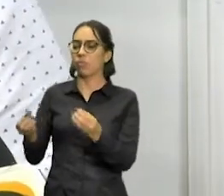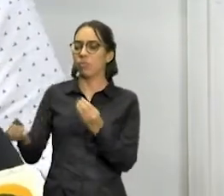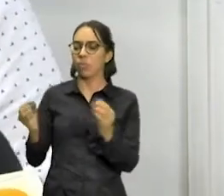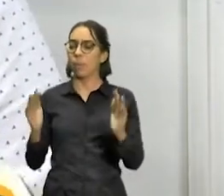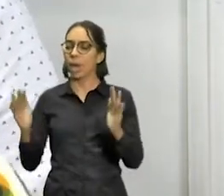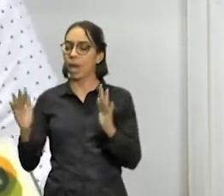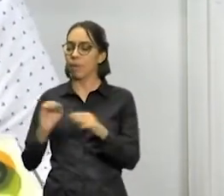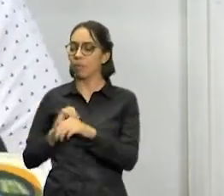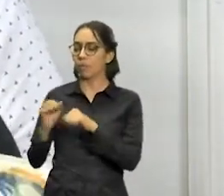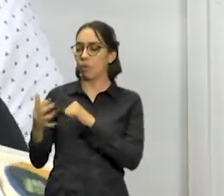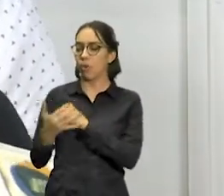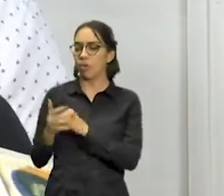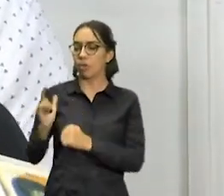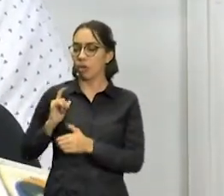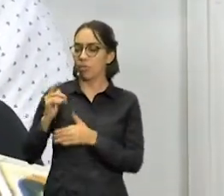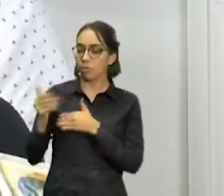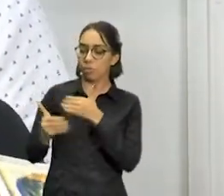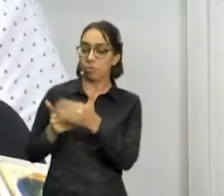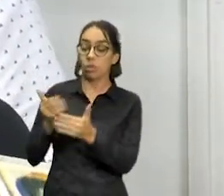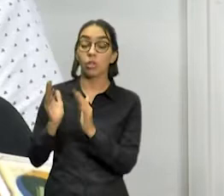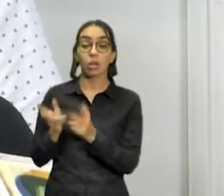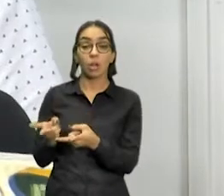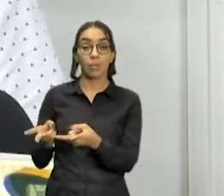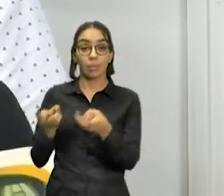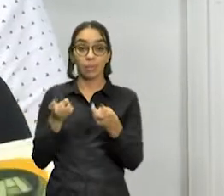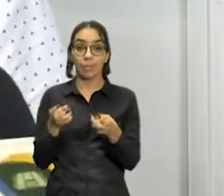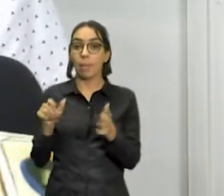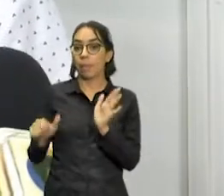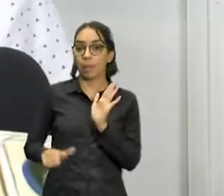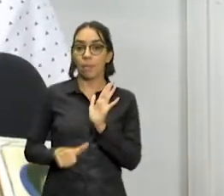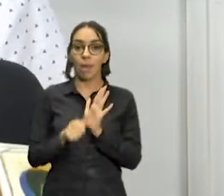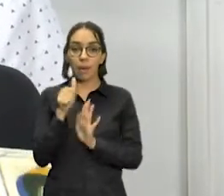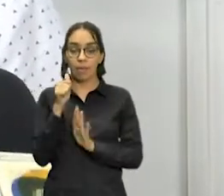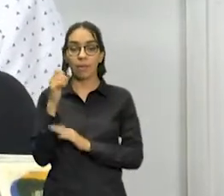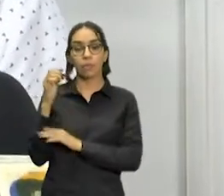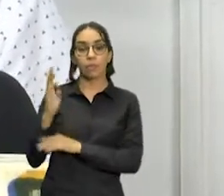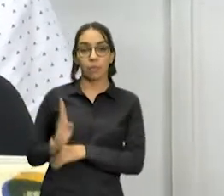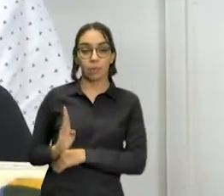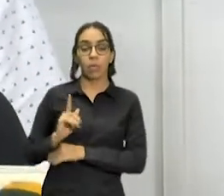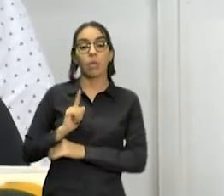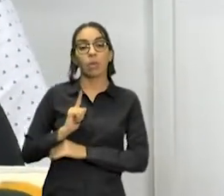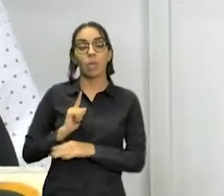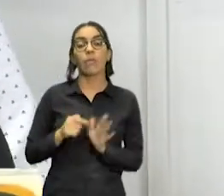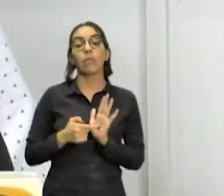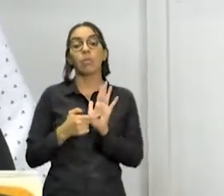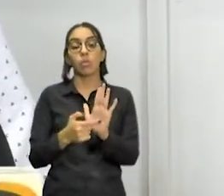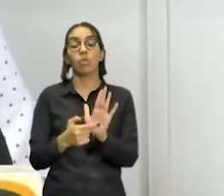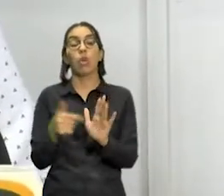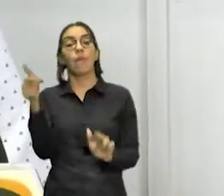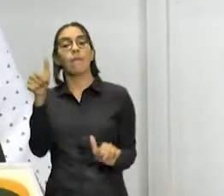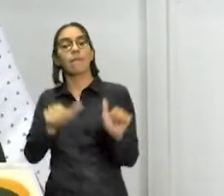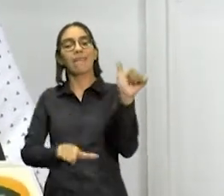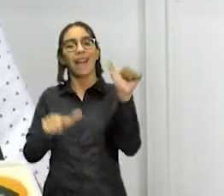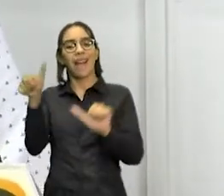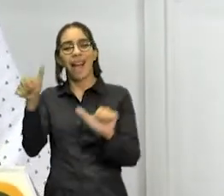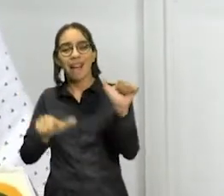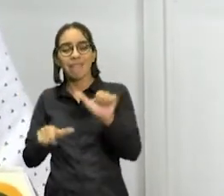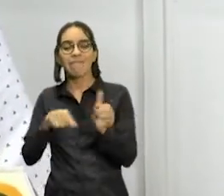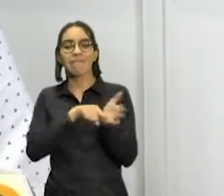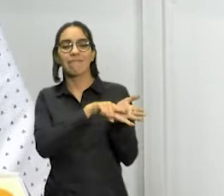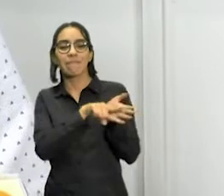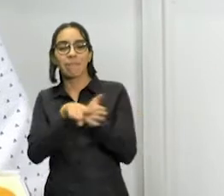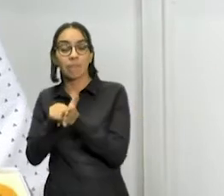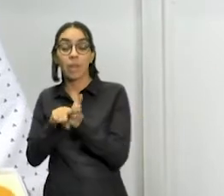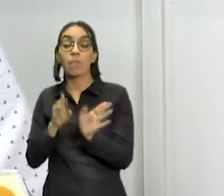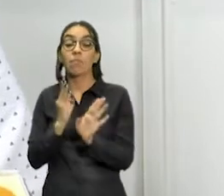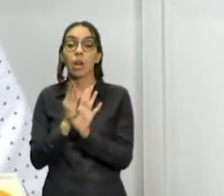lançamos, acho que ineditamente no Brasil, uma análise que era uma análise baseada no índice de